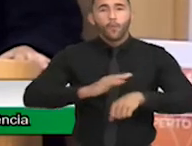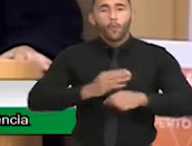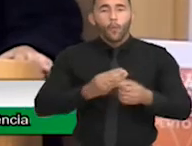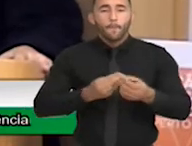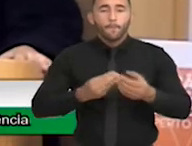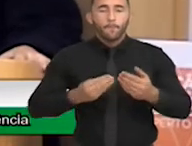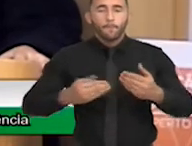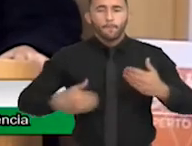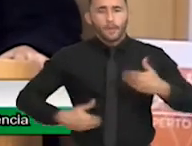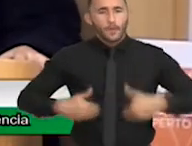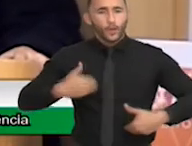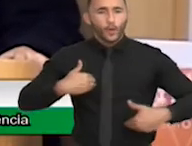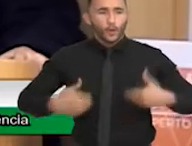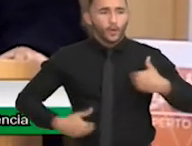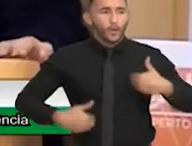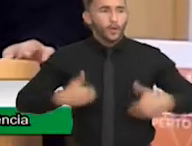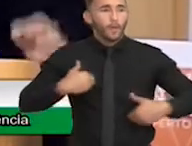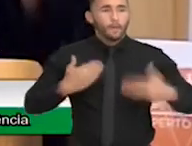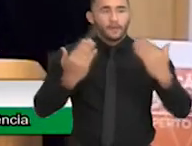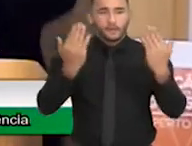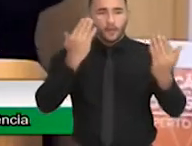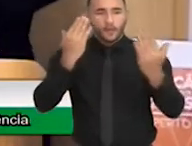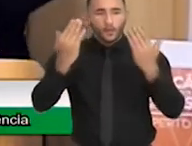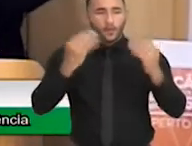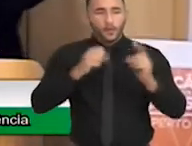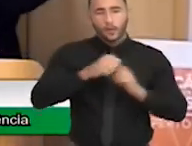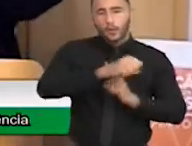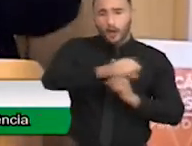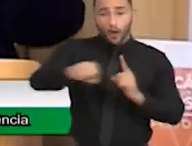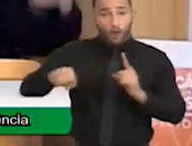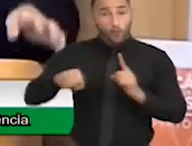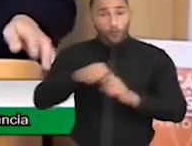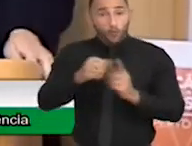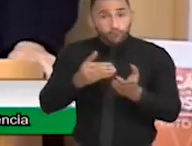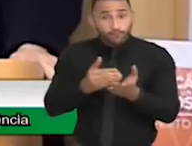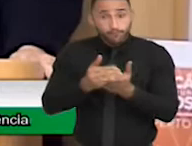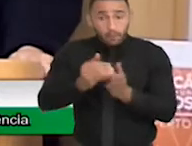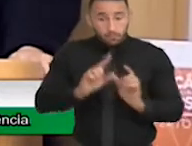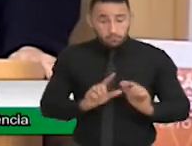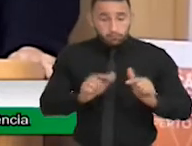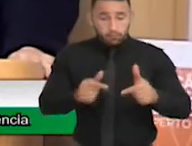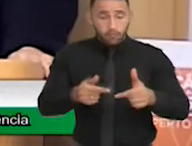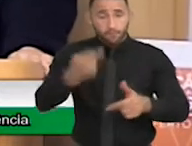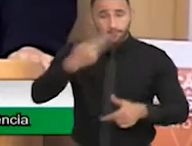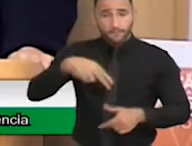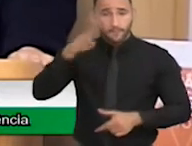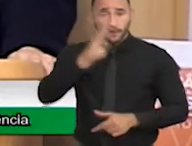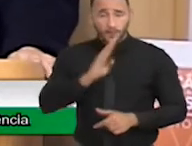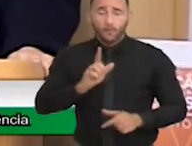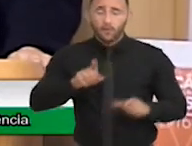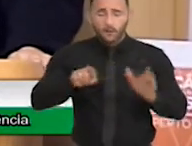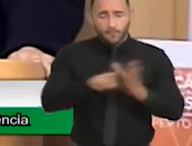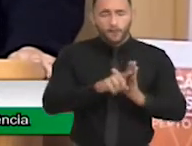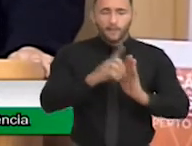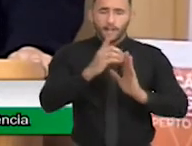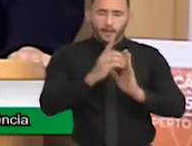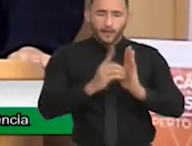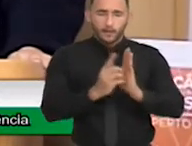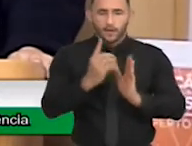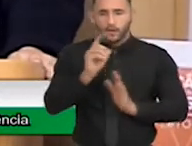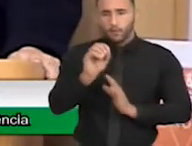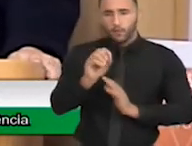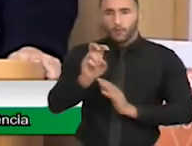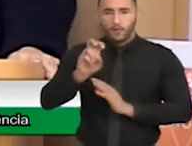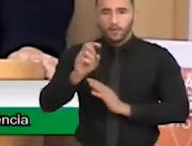deficiência dentro da educação. Participei com algumas questões que também tem no decreto 10.502, que